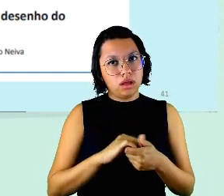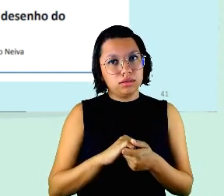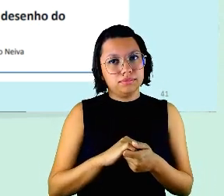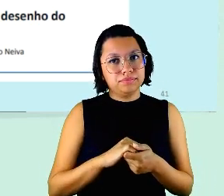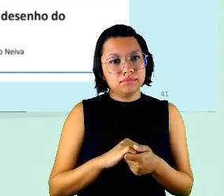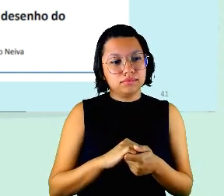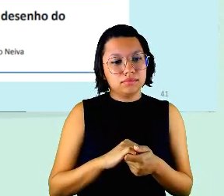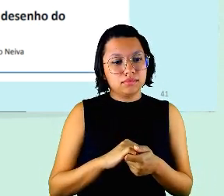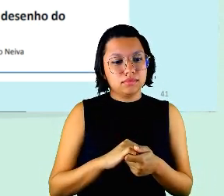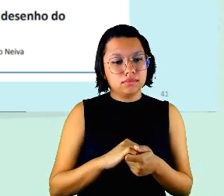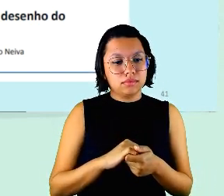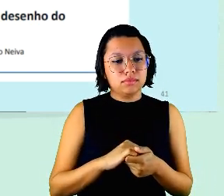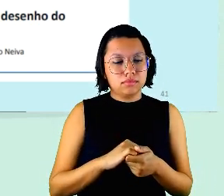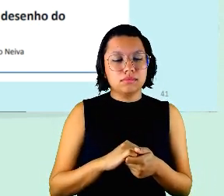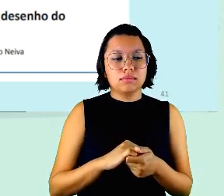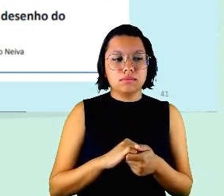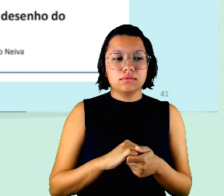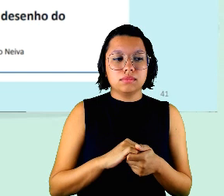parcimônia